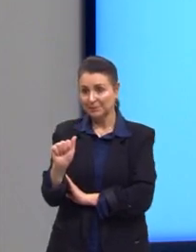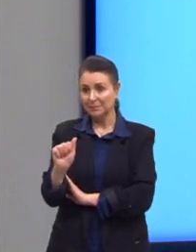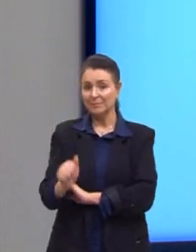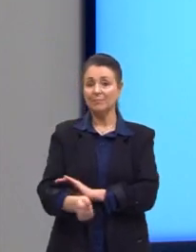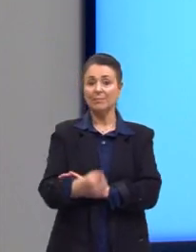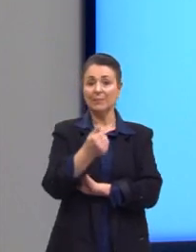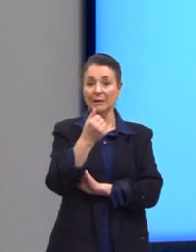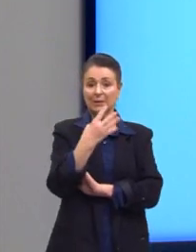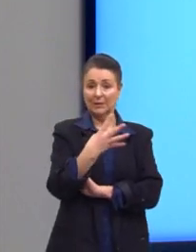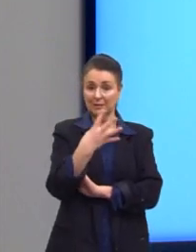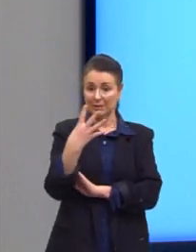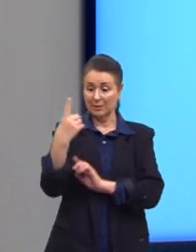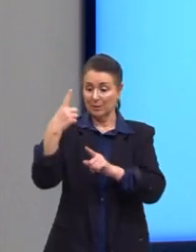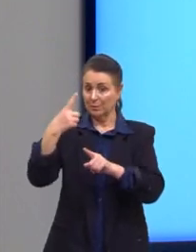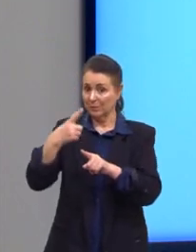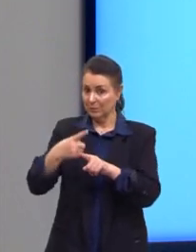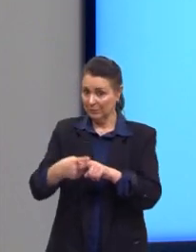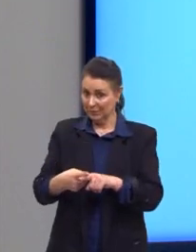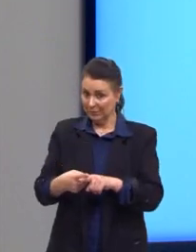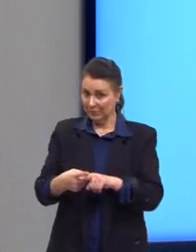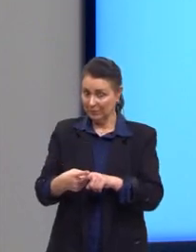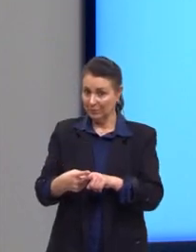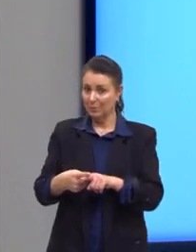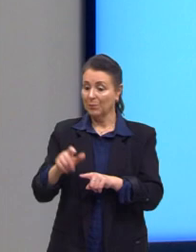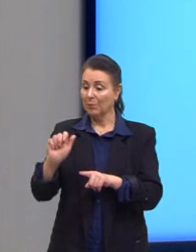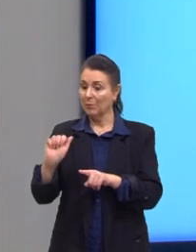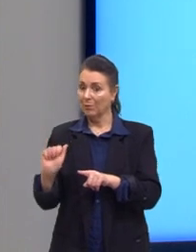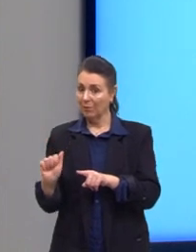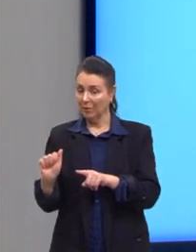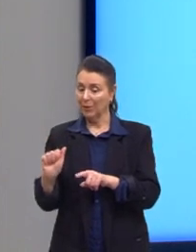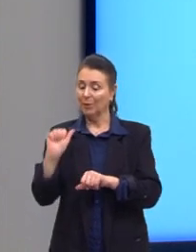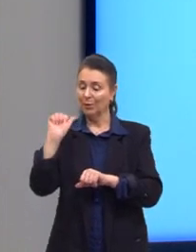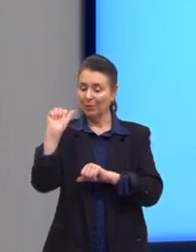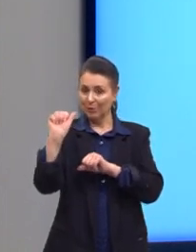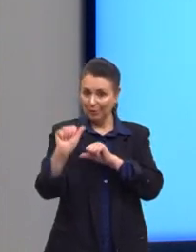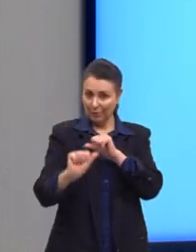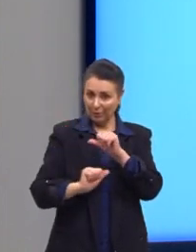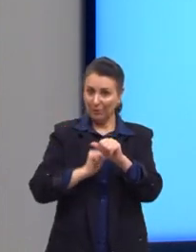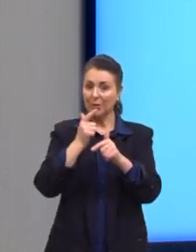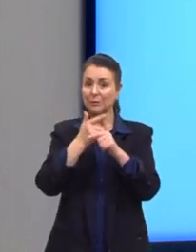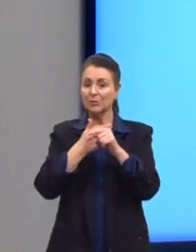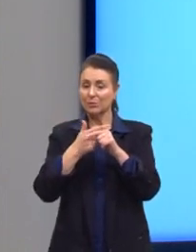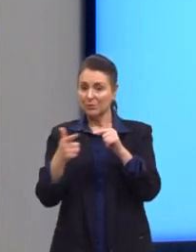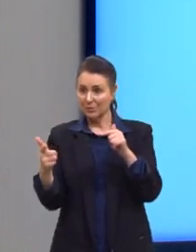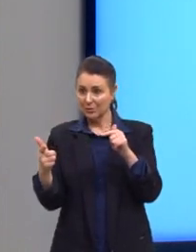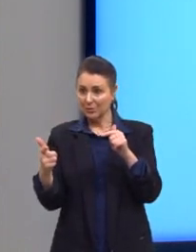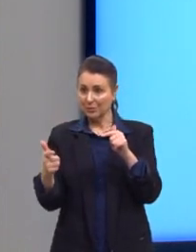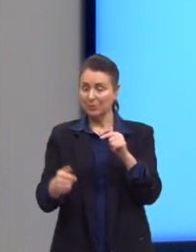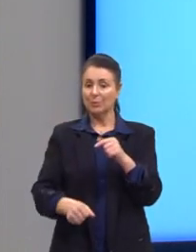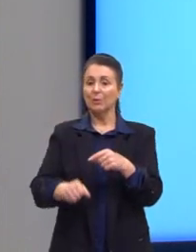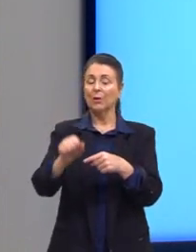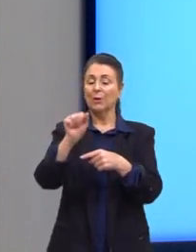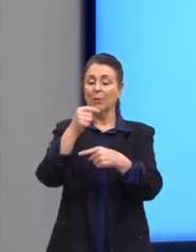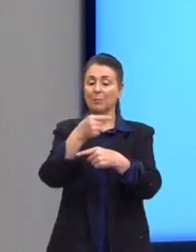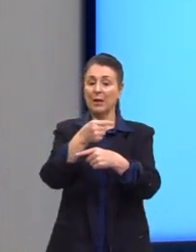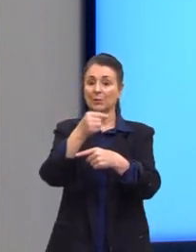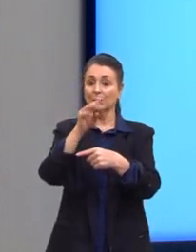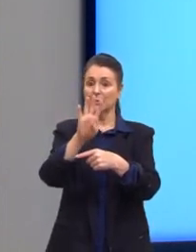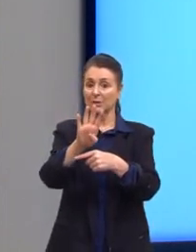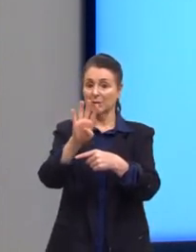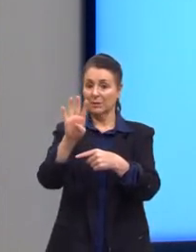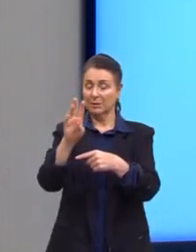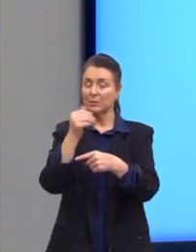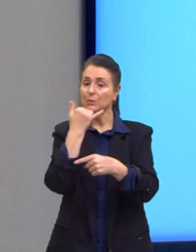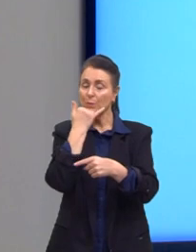33 está multiplicando aqui o nosso azinho, então ele passa dividindo, né? E menos 33 dividido por